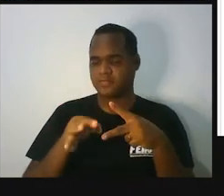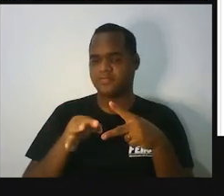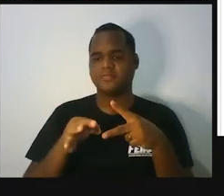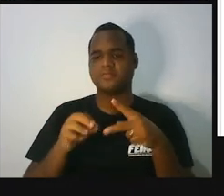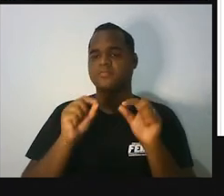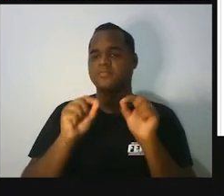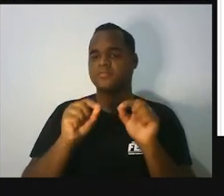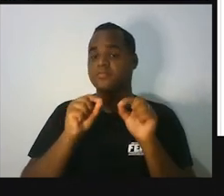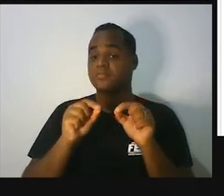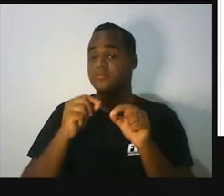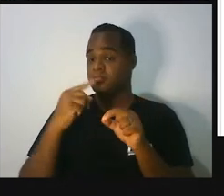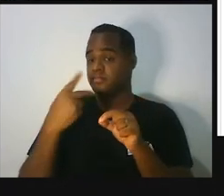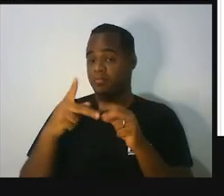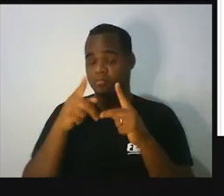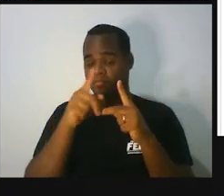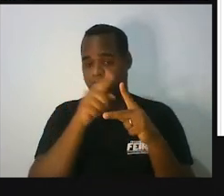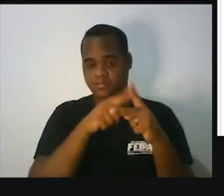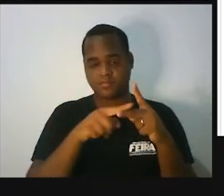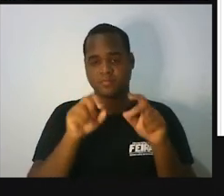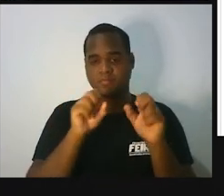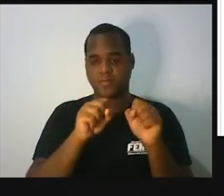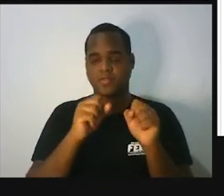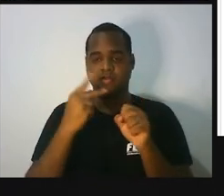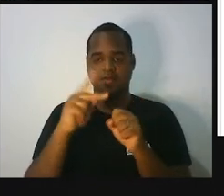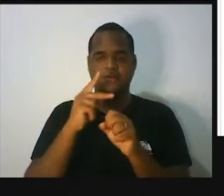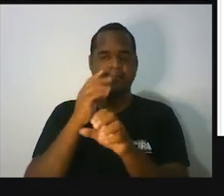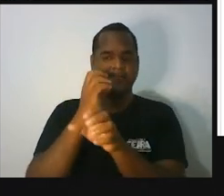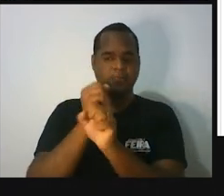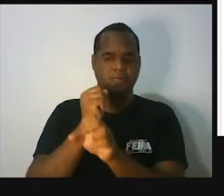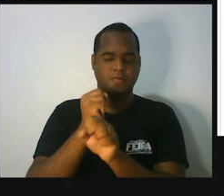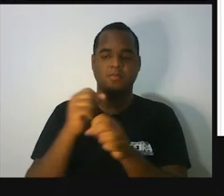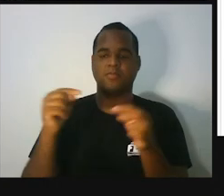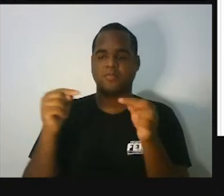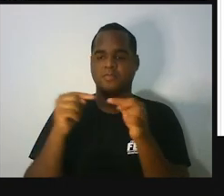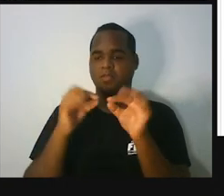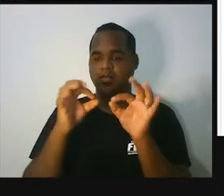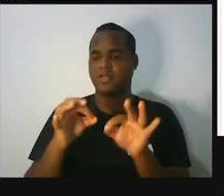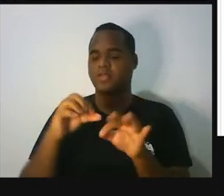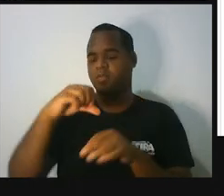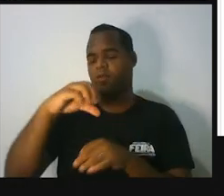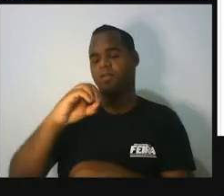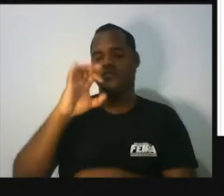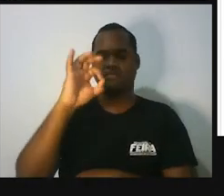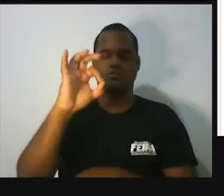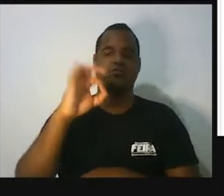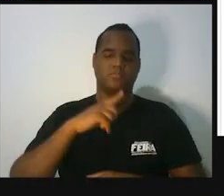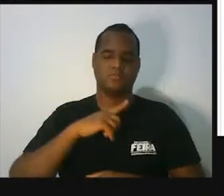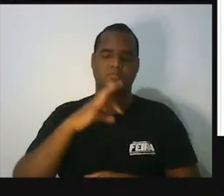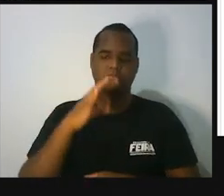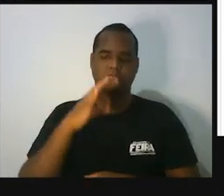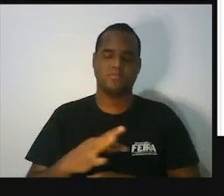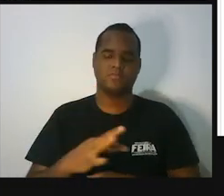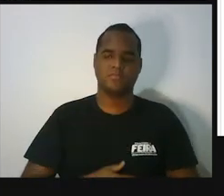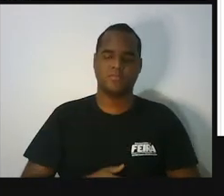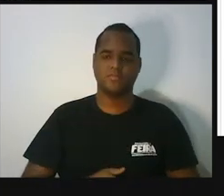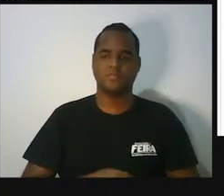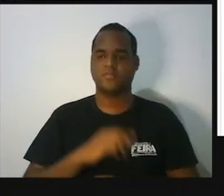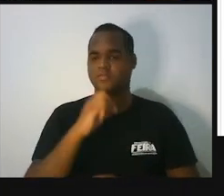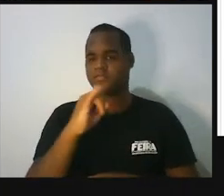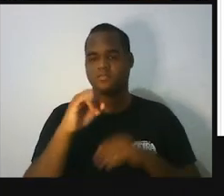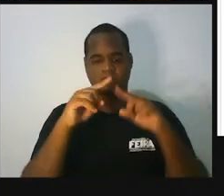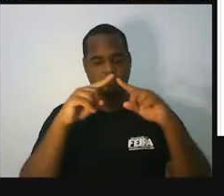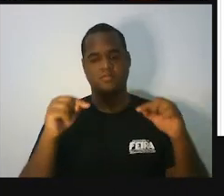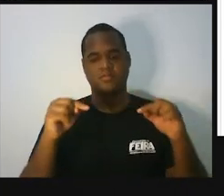É um ângulo que a medida dele é exatamente 90. Então, se num triângulo você tem